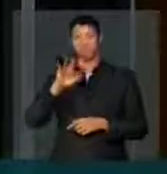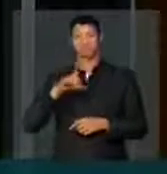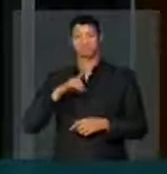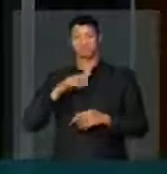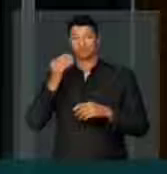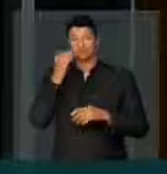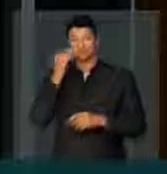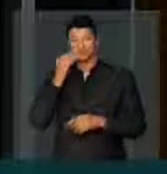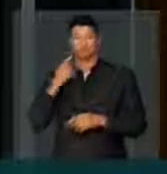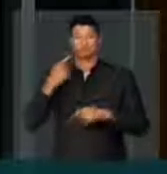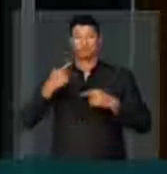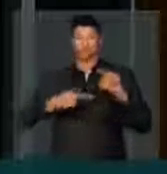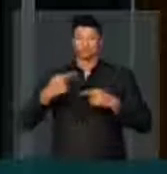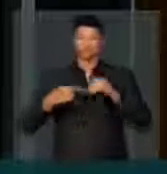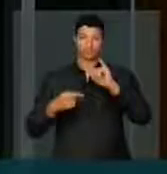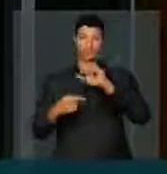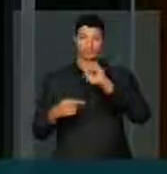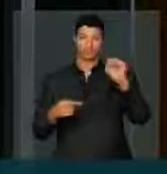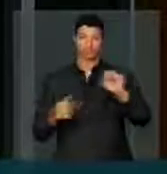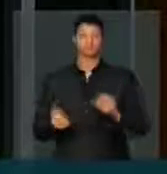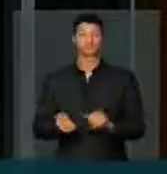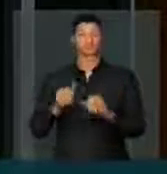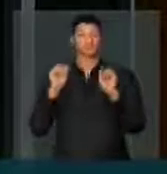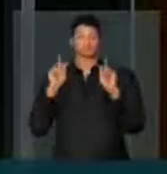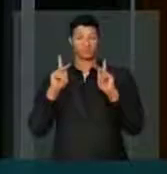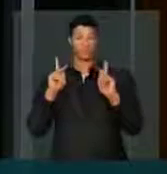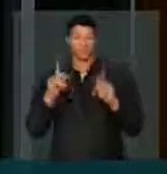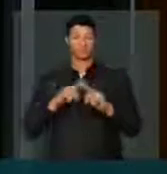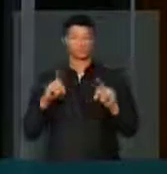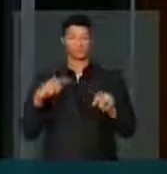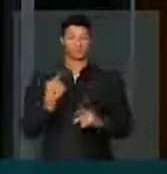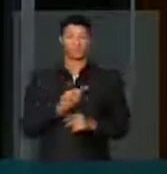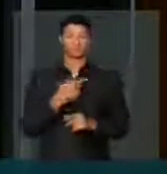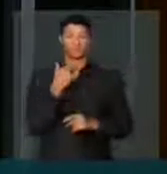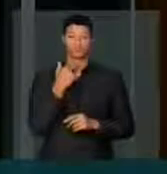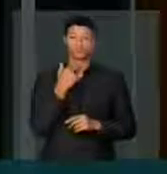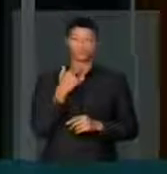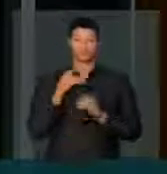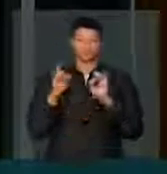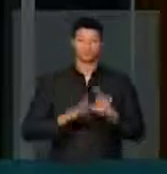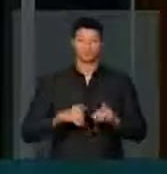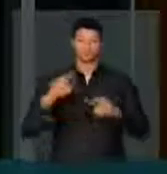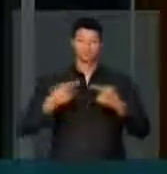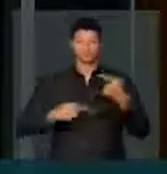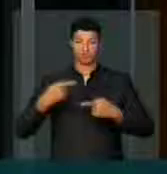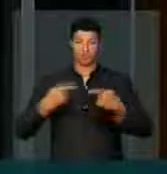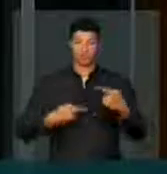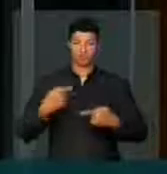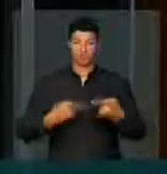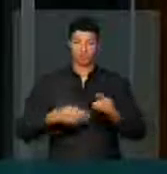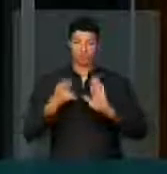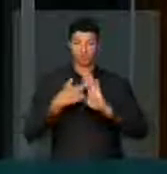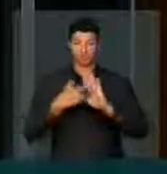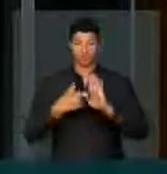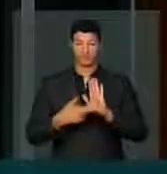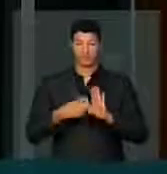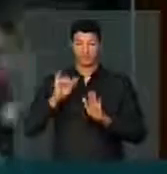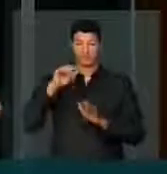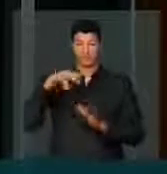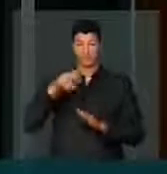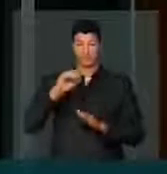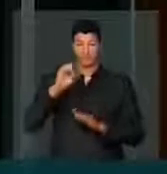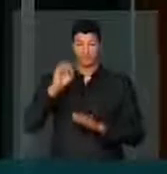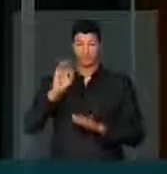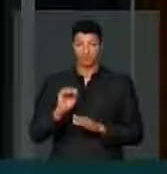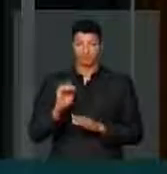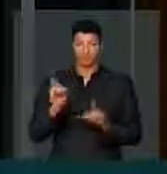Ter a oportunidade de discutir o ISS, tudo bem. Mas a gente não pode deixar de discutir a regulamentação do imposto sobre